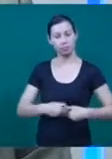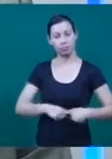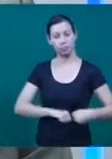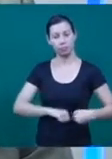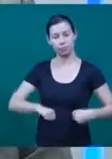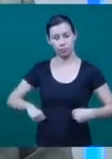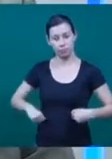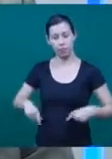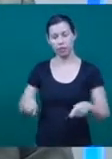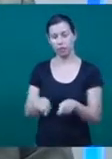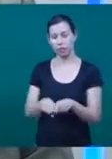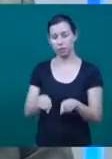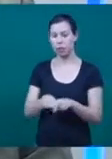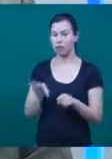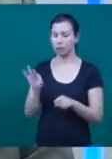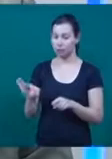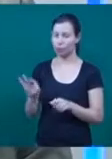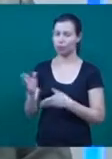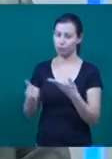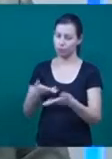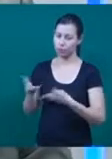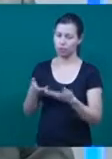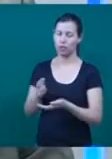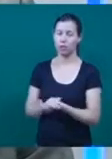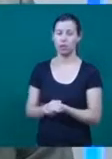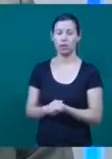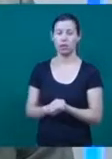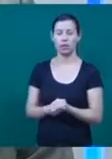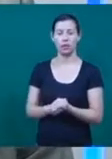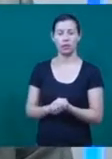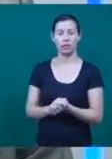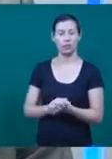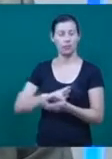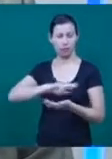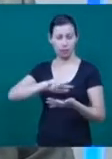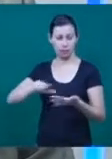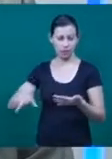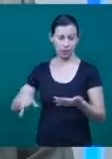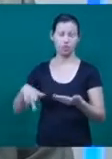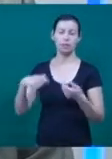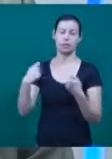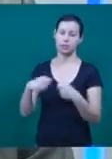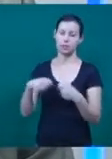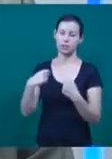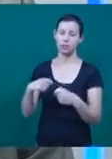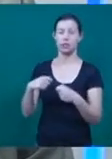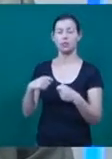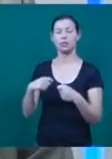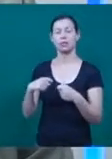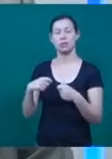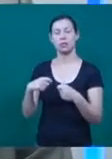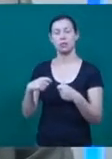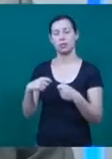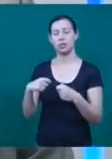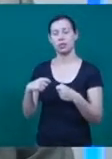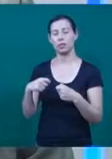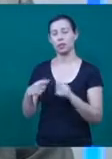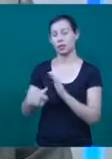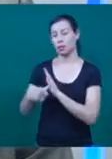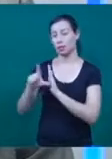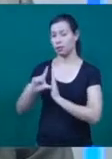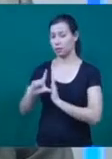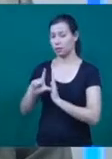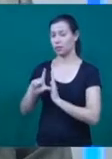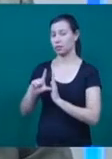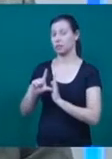normal, se, caso seja feita a episiotomia, os cuidados com a episiotomia. Então, isso tudo é fundamental que seja discutido ao longo